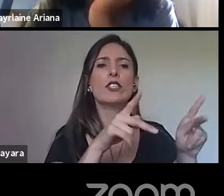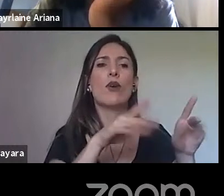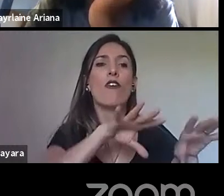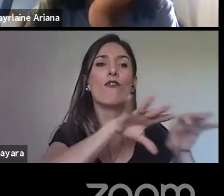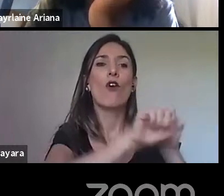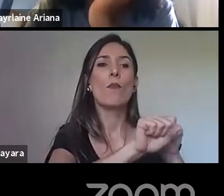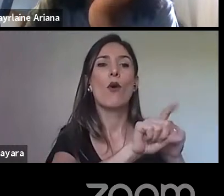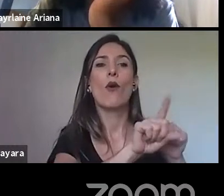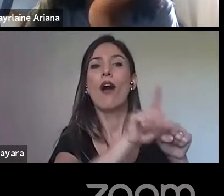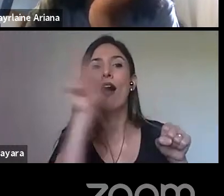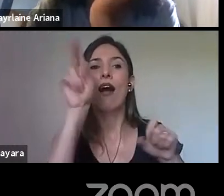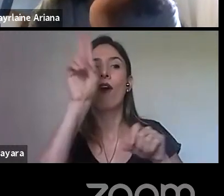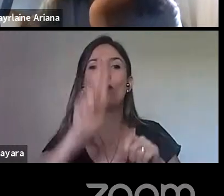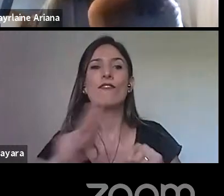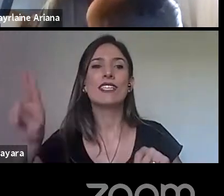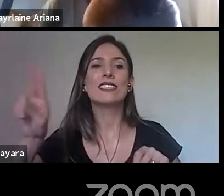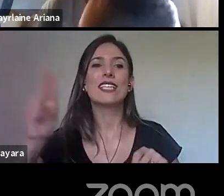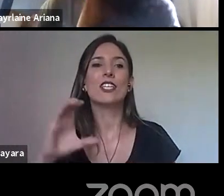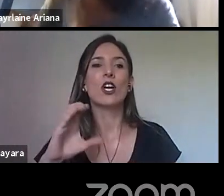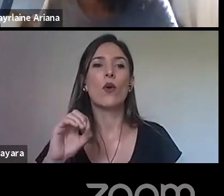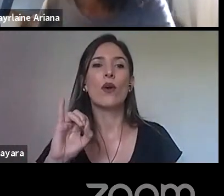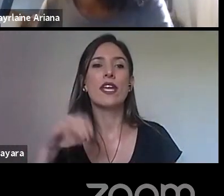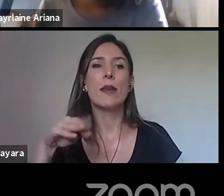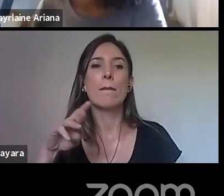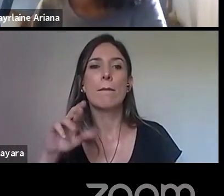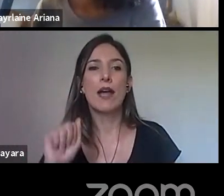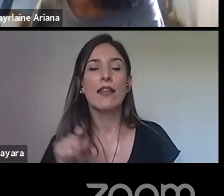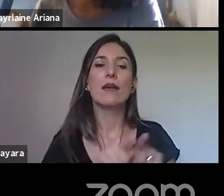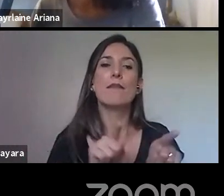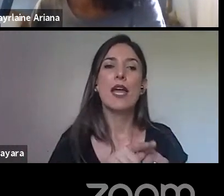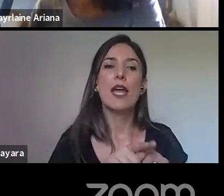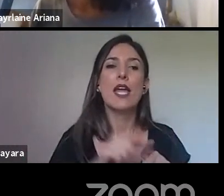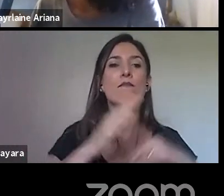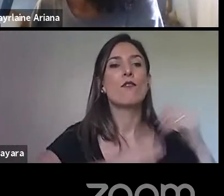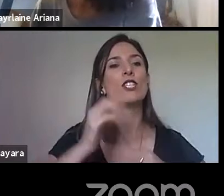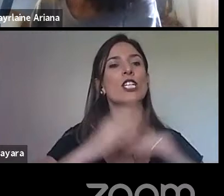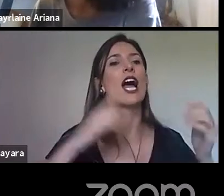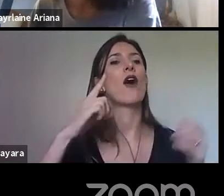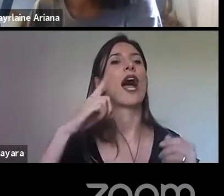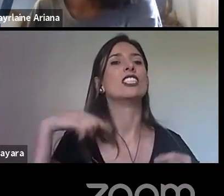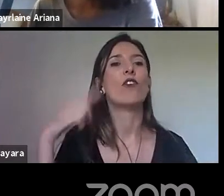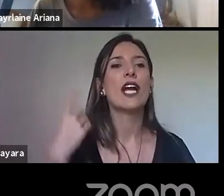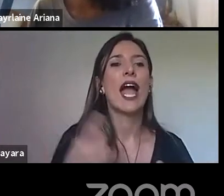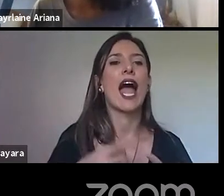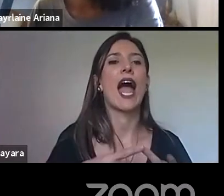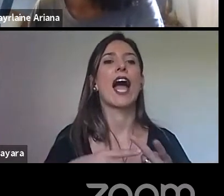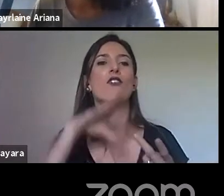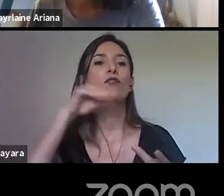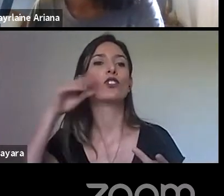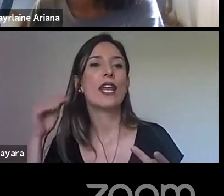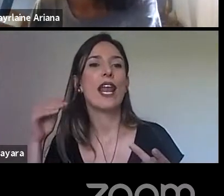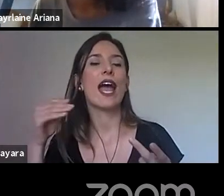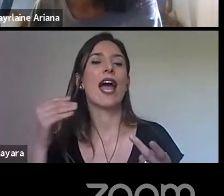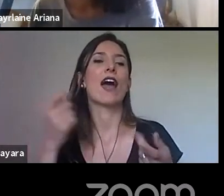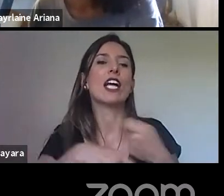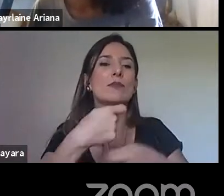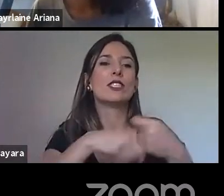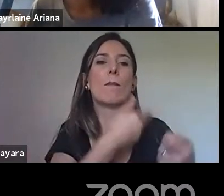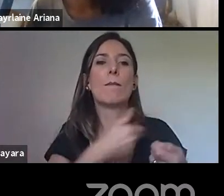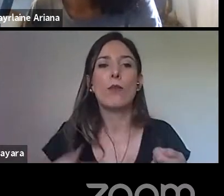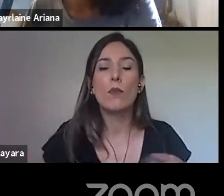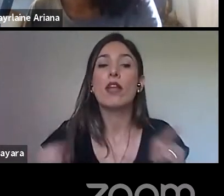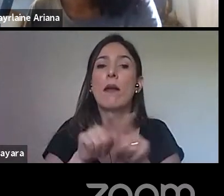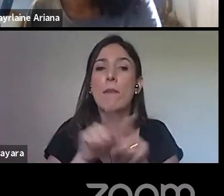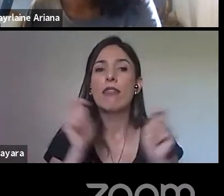médicos, advogados, pessoal da administração pública que também pode se tornar professor, né? Por